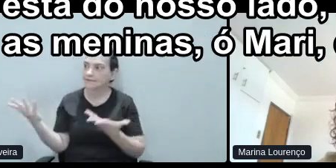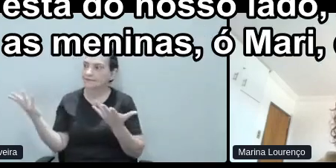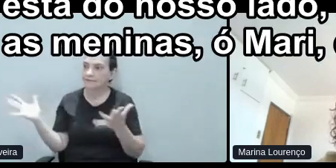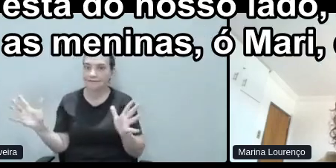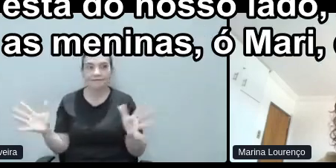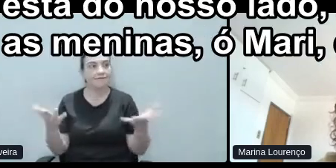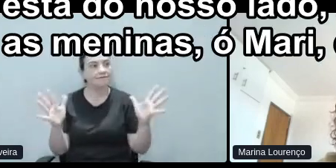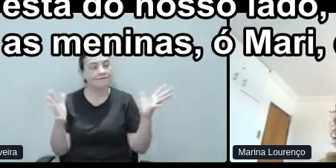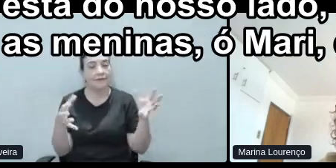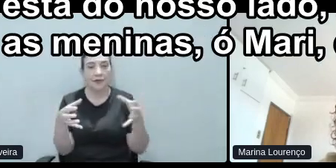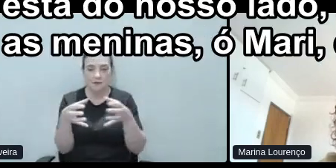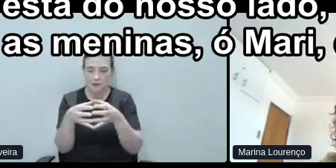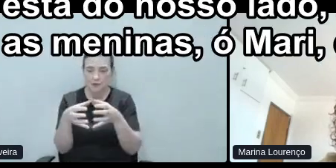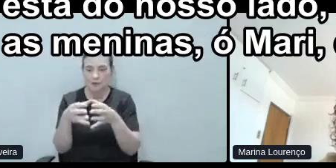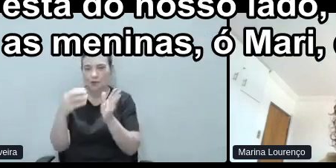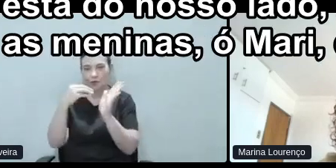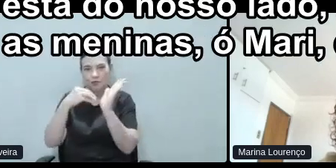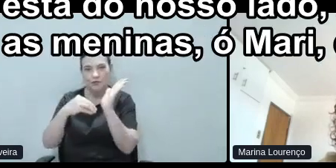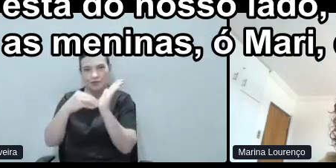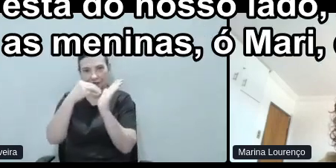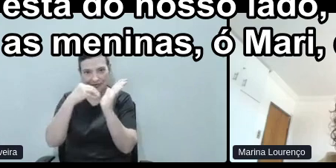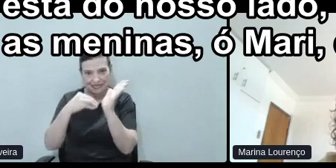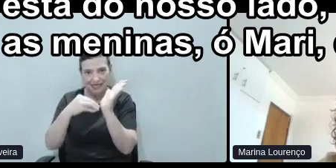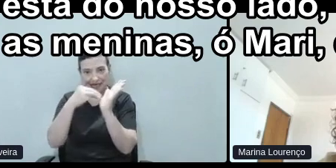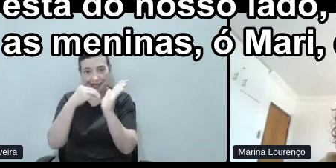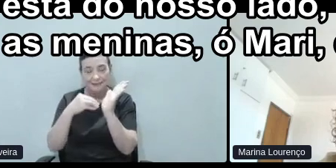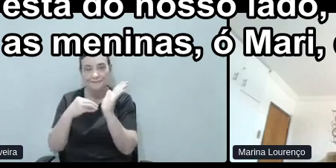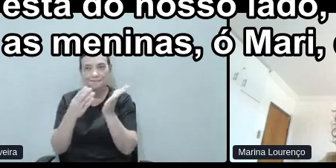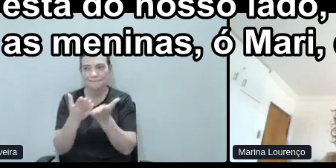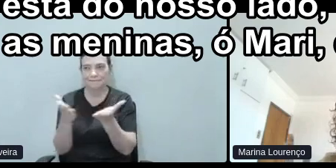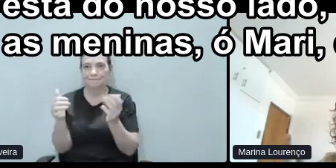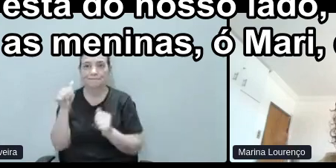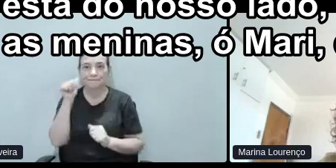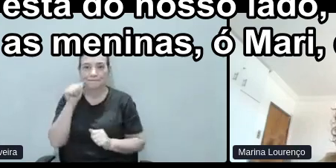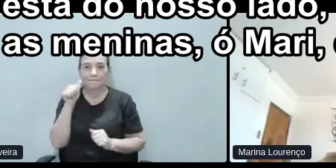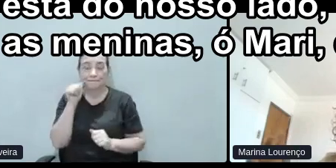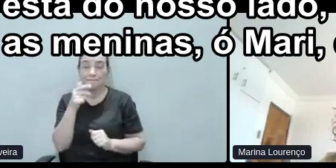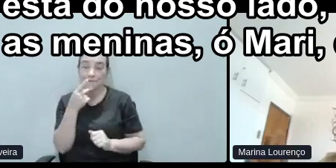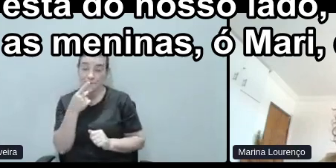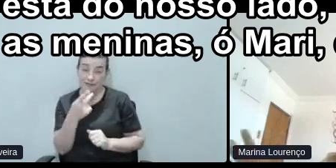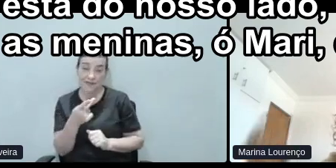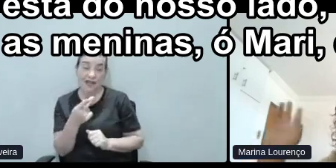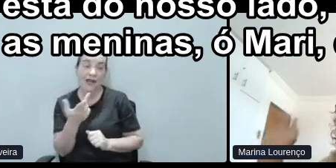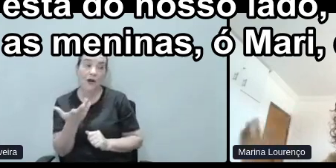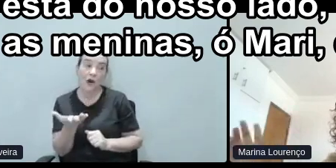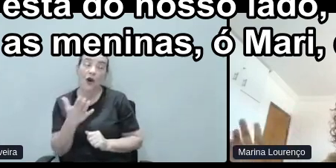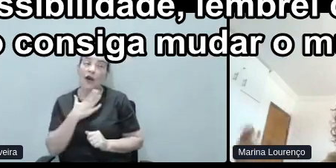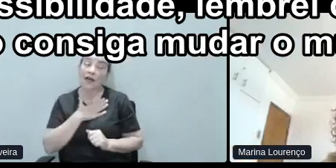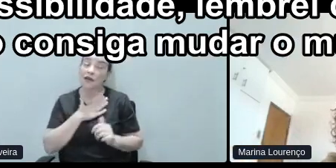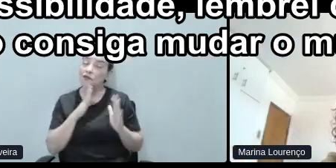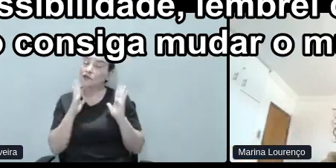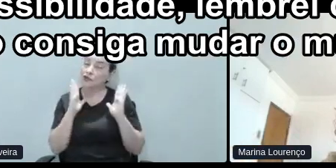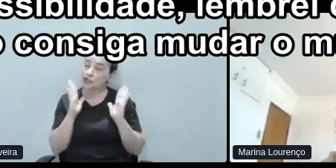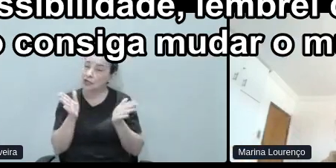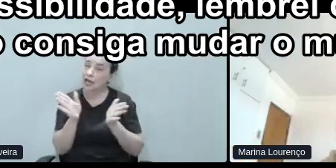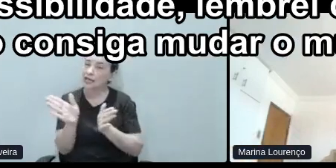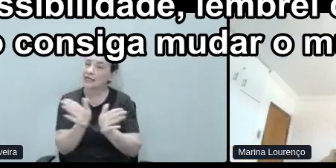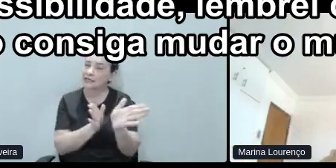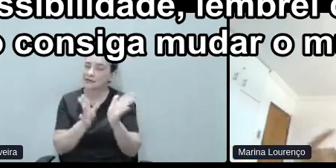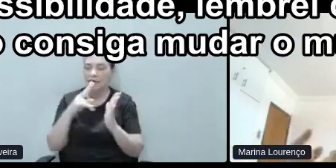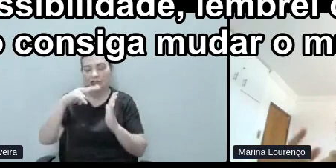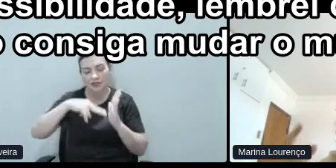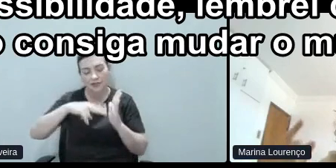no meu time de design, as meninas, ó, Mari, eu li alguma coisa de acessibilidade e lembrei de tu,